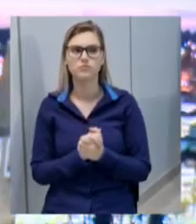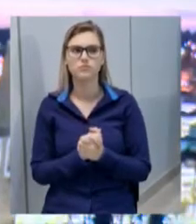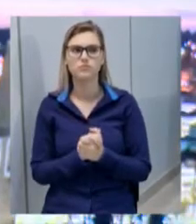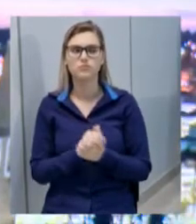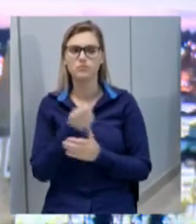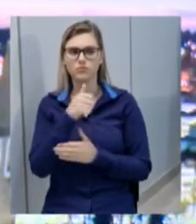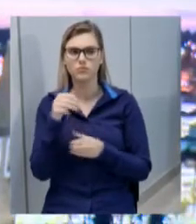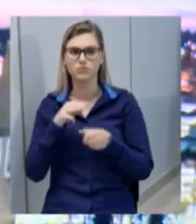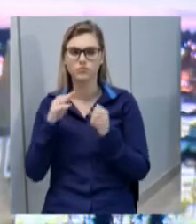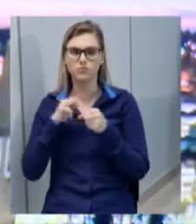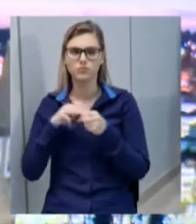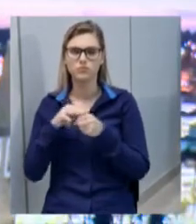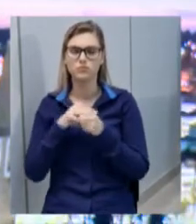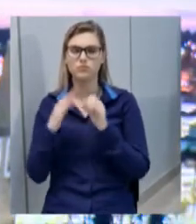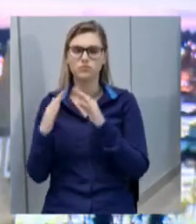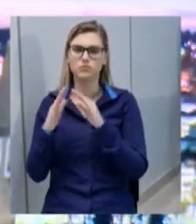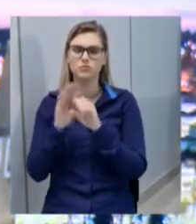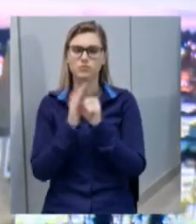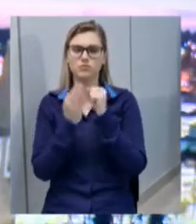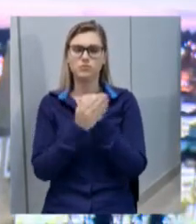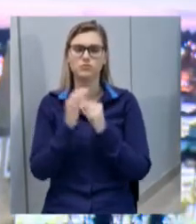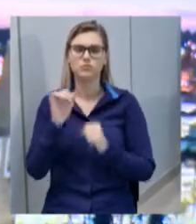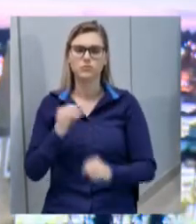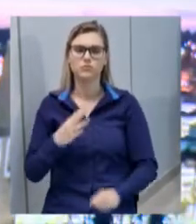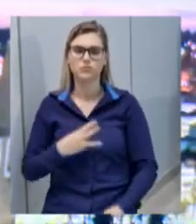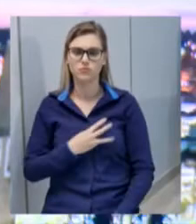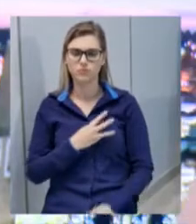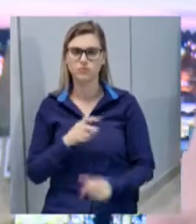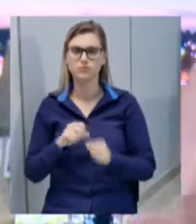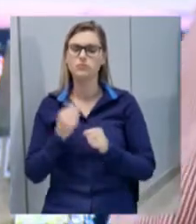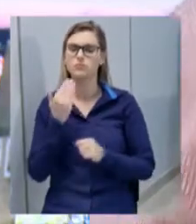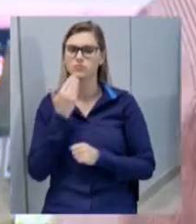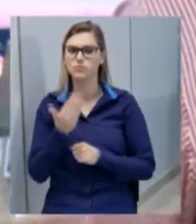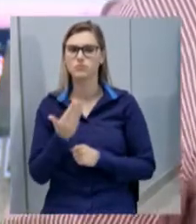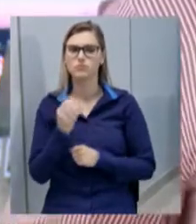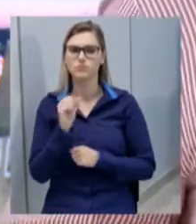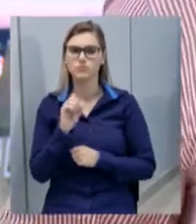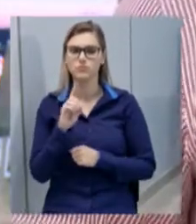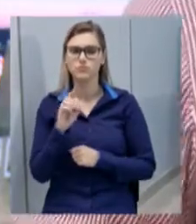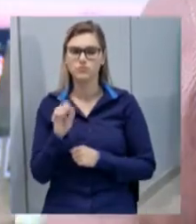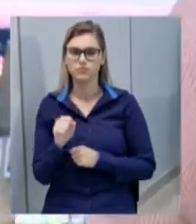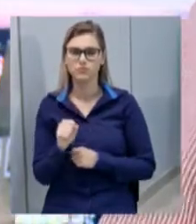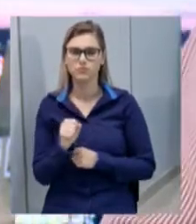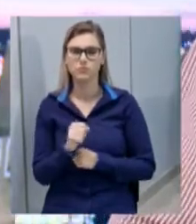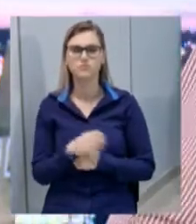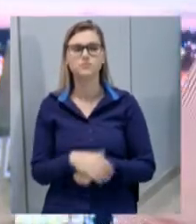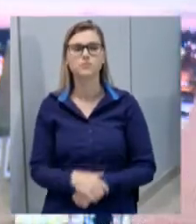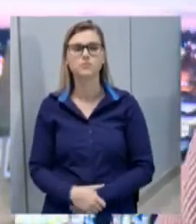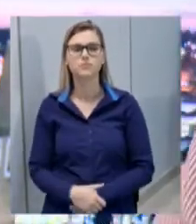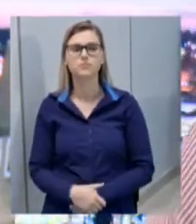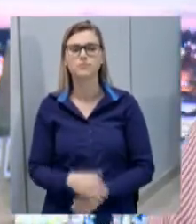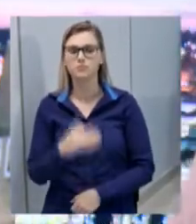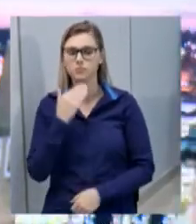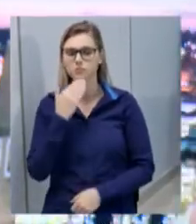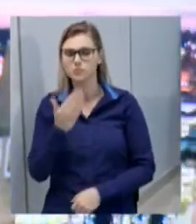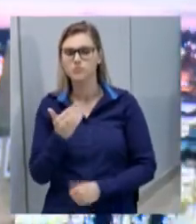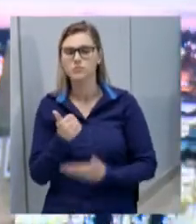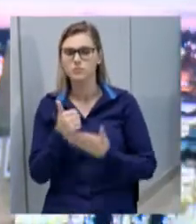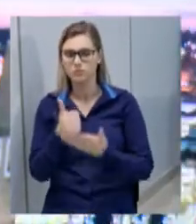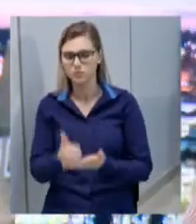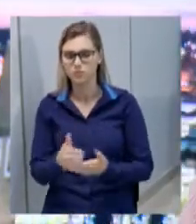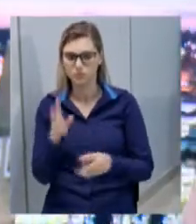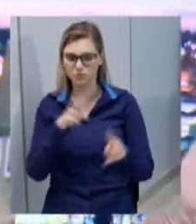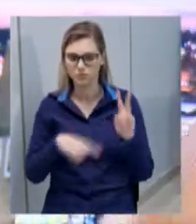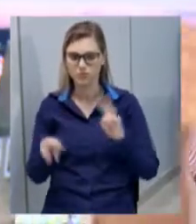o pedido lá na SDS, nos pediu um suporte para verificar tanto no aspecto